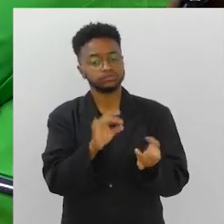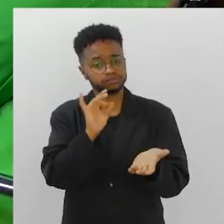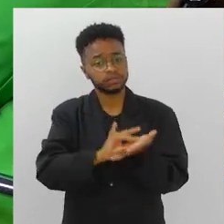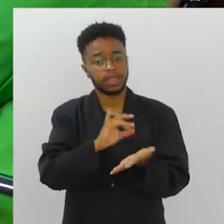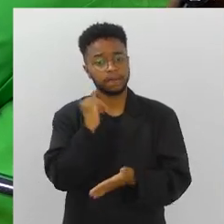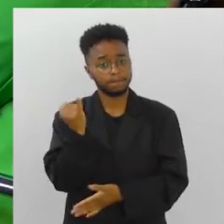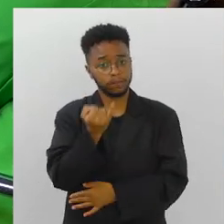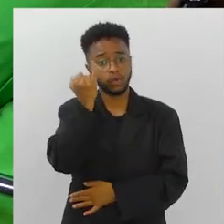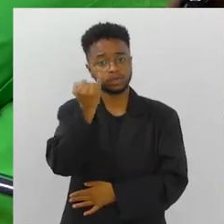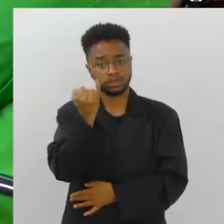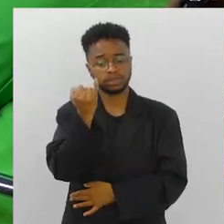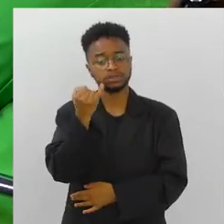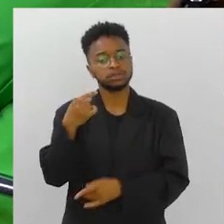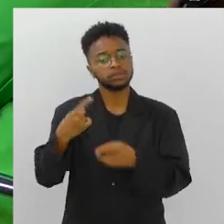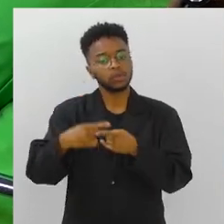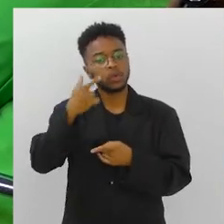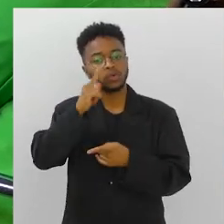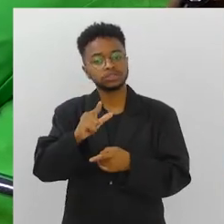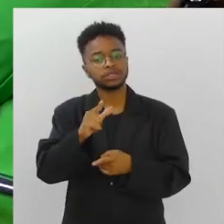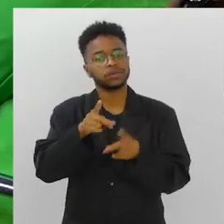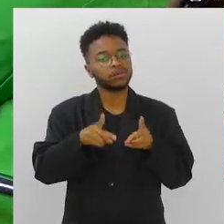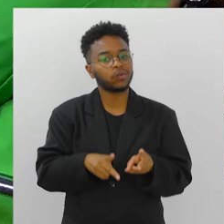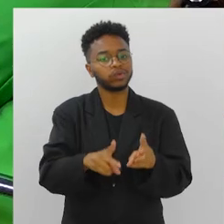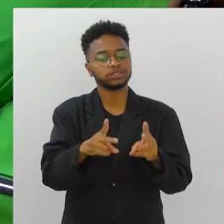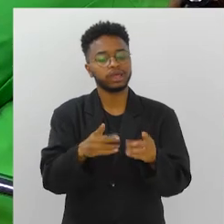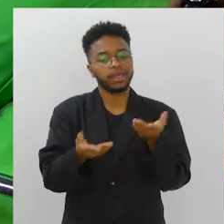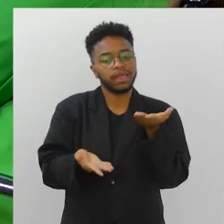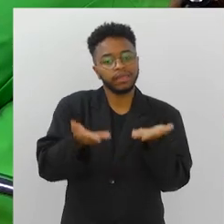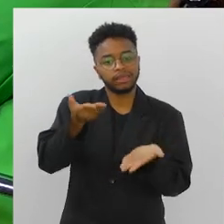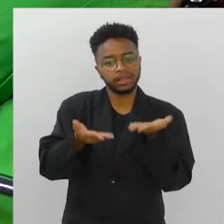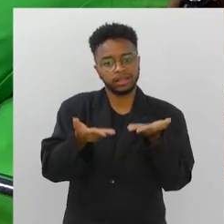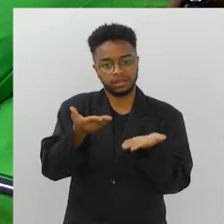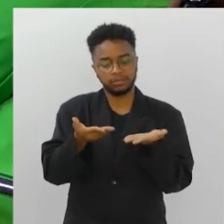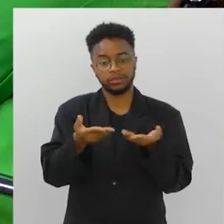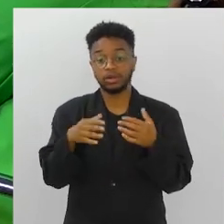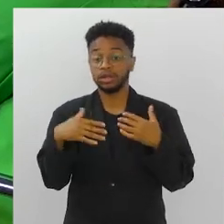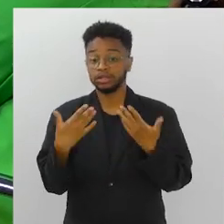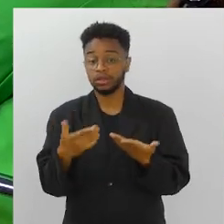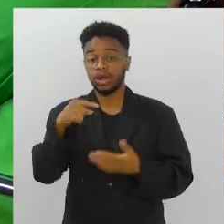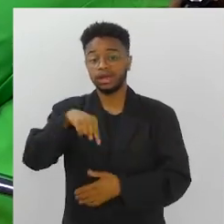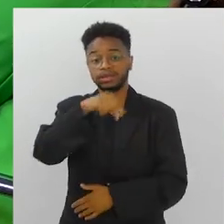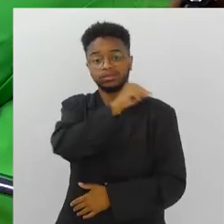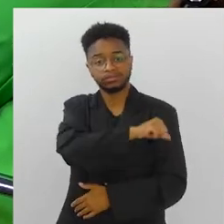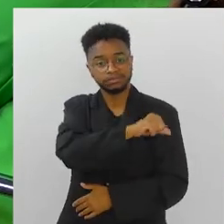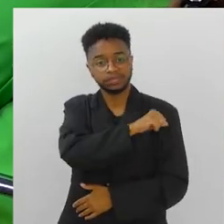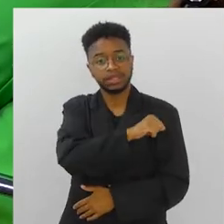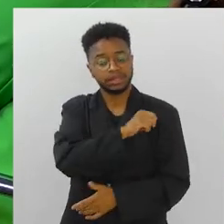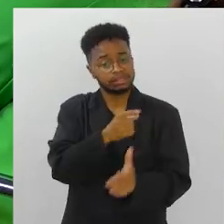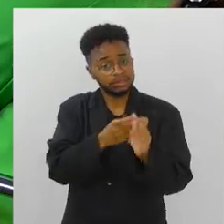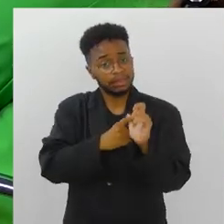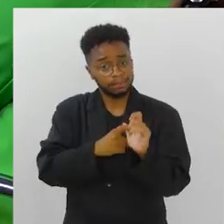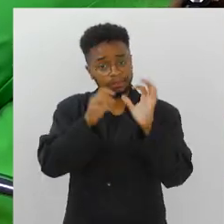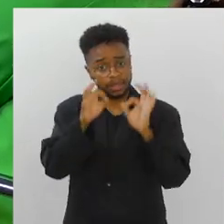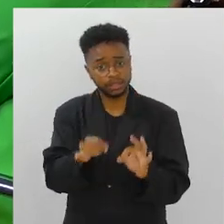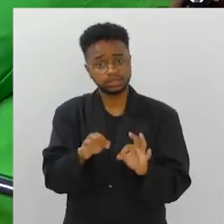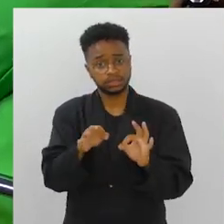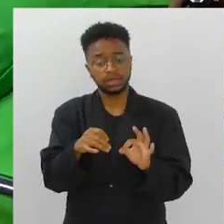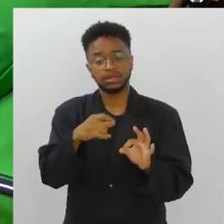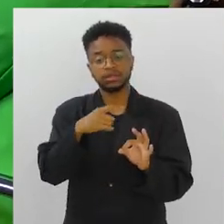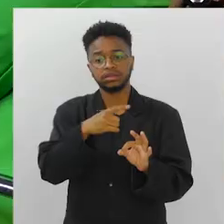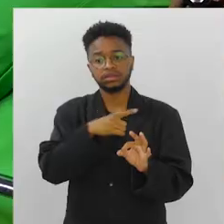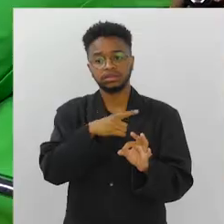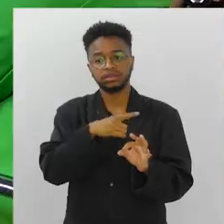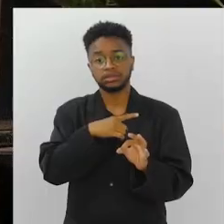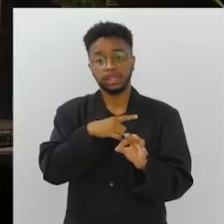é extremamente importante para manter o equilíbrio. Os manguezais são extremamente importantes para manter o equilíbrio. O Rio de Janeiro depende exclusivamente. São